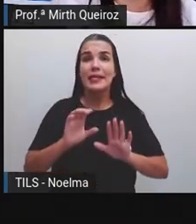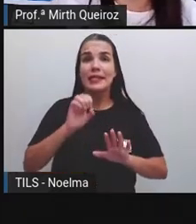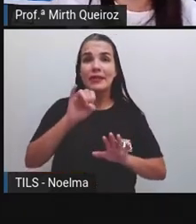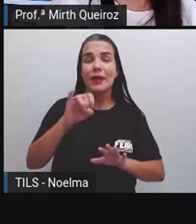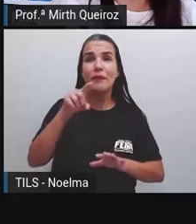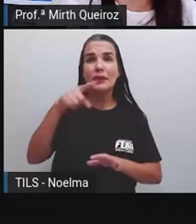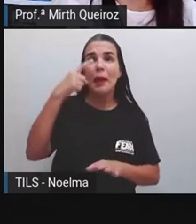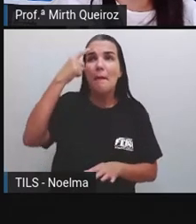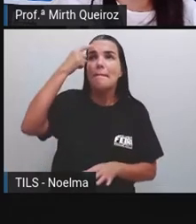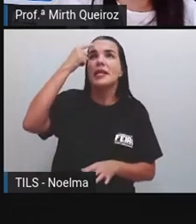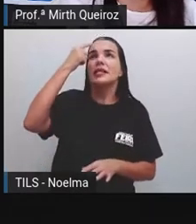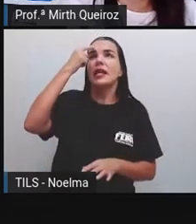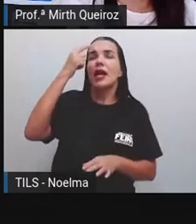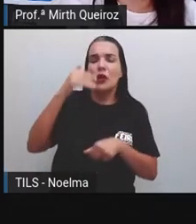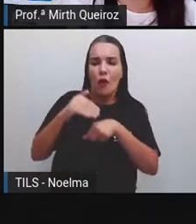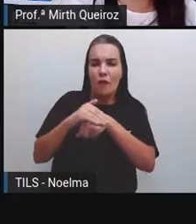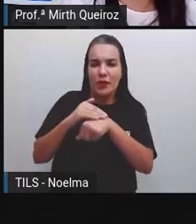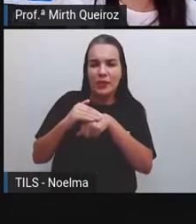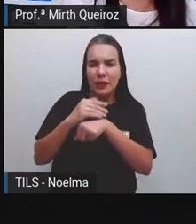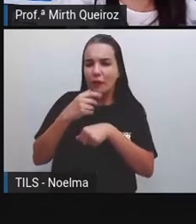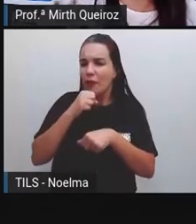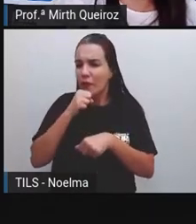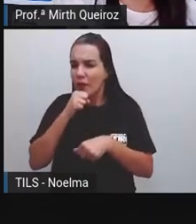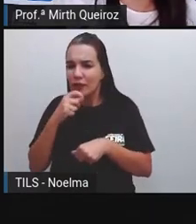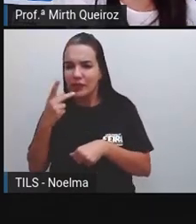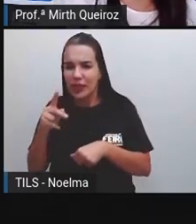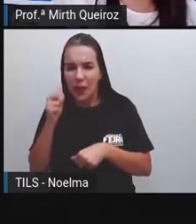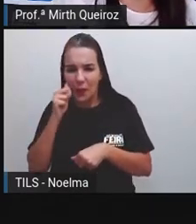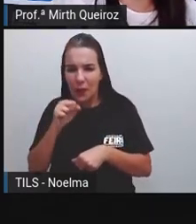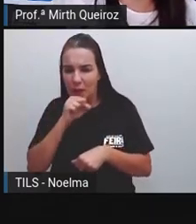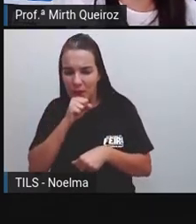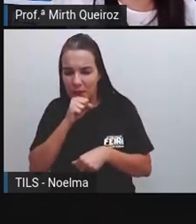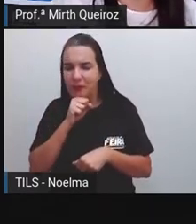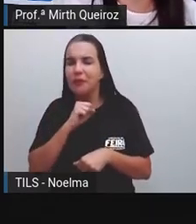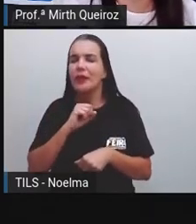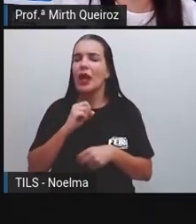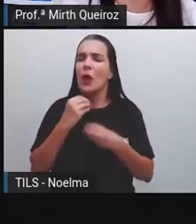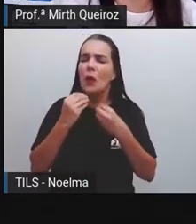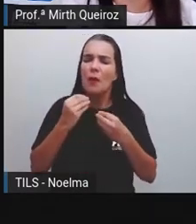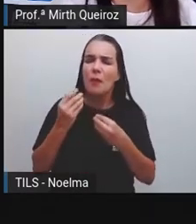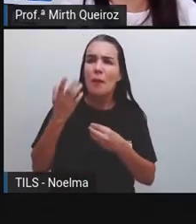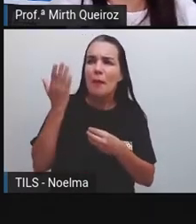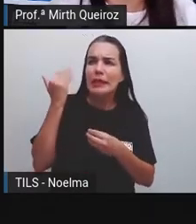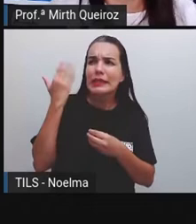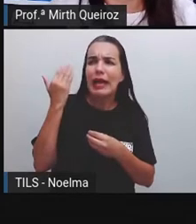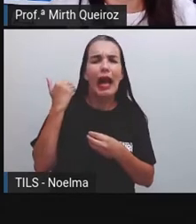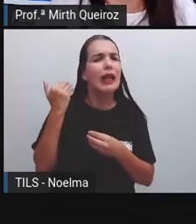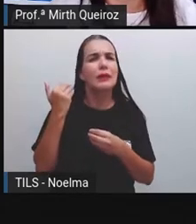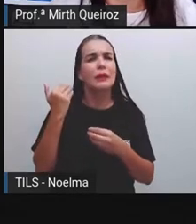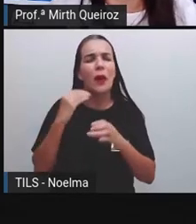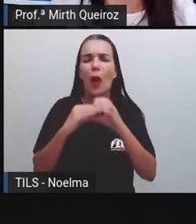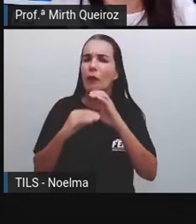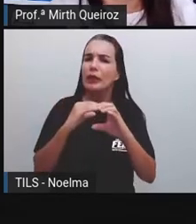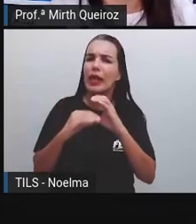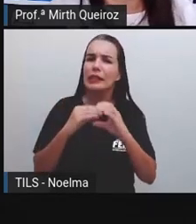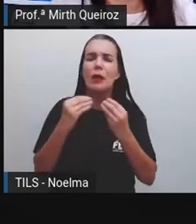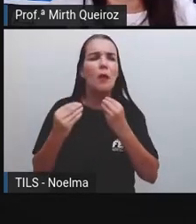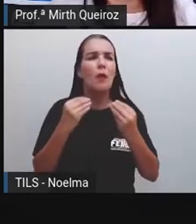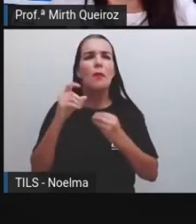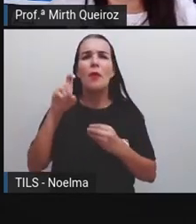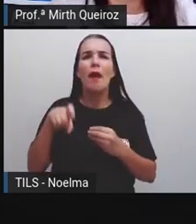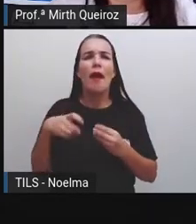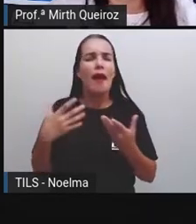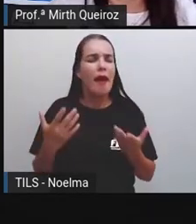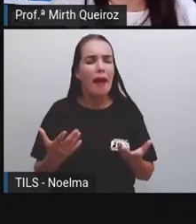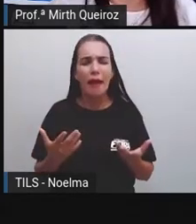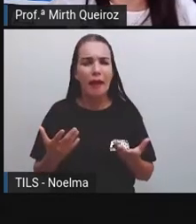imaginaram, já conversaram com seus avós Sobre como é que era essa comunicação antes da existência das redes sociais? Como é